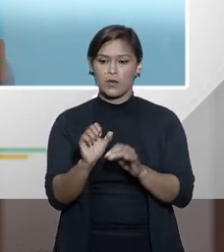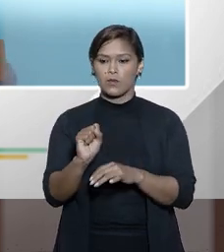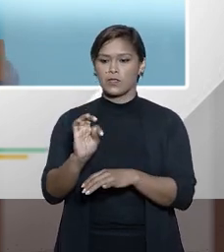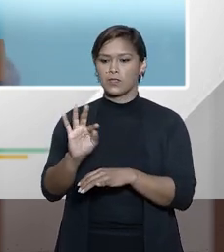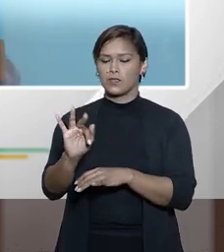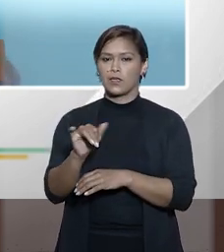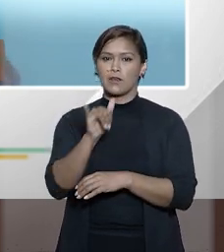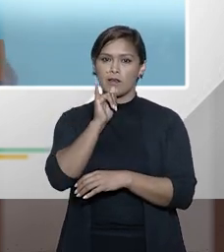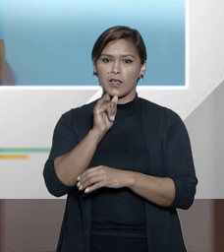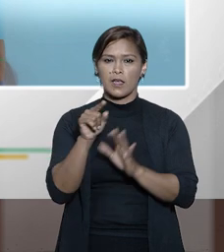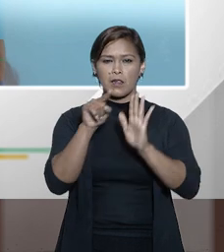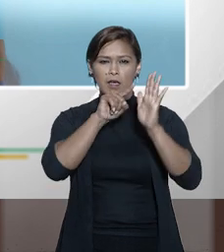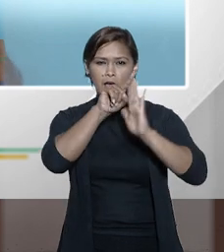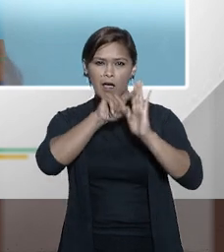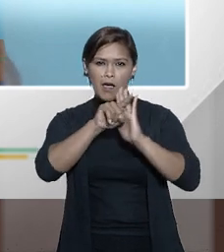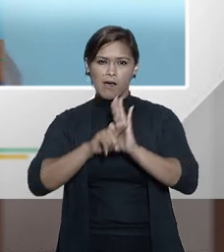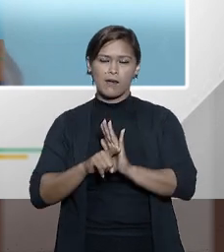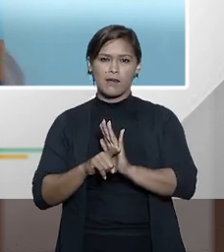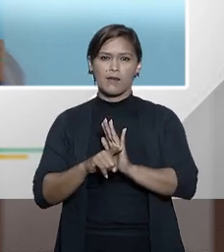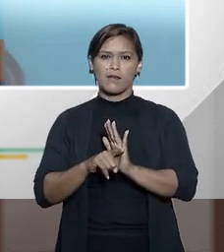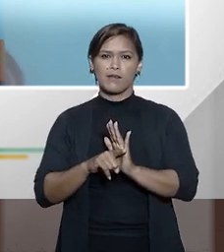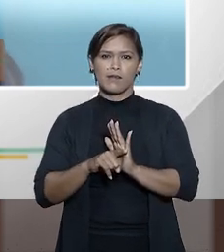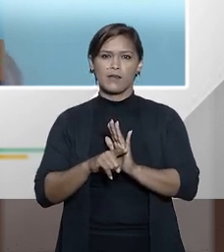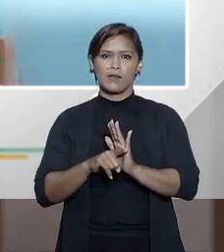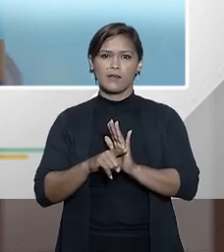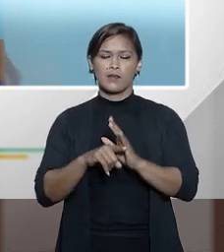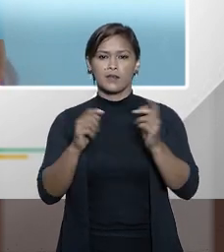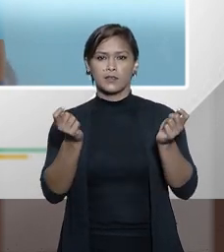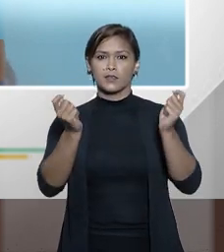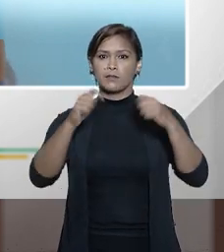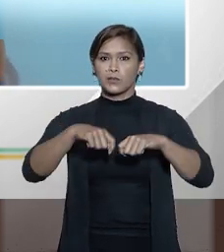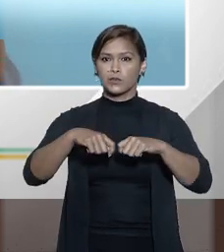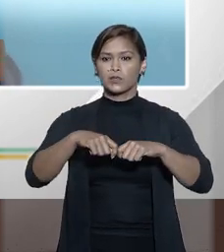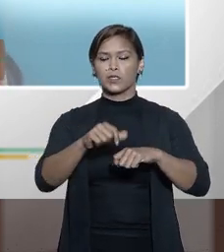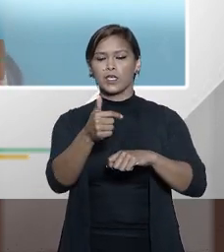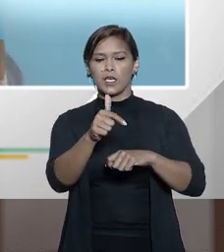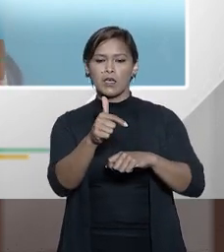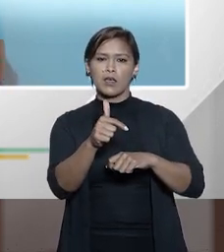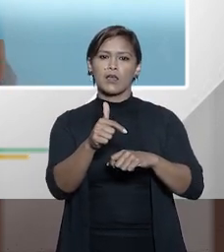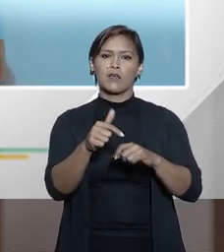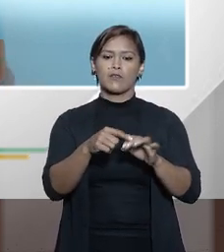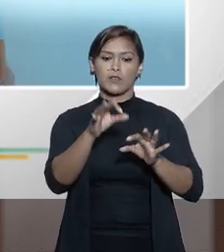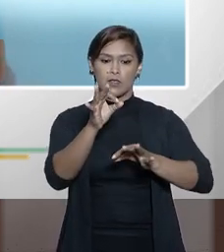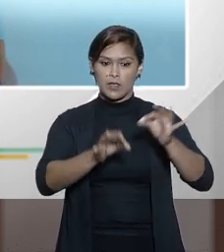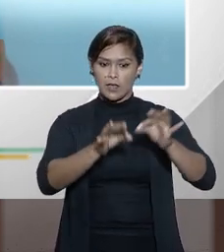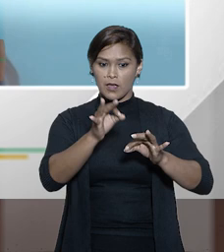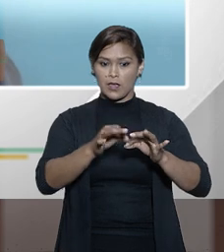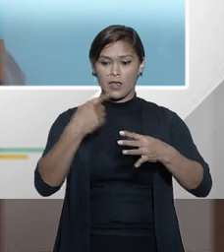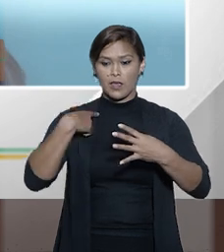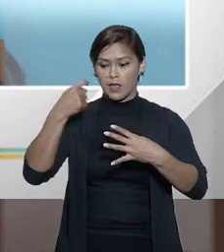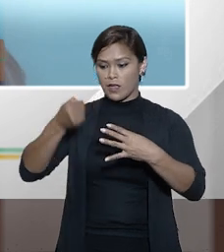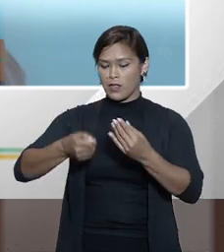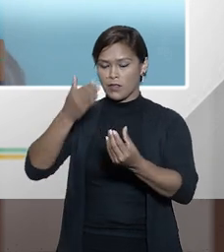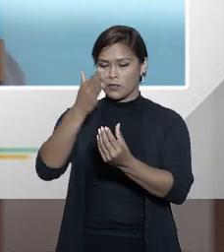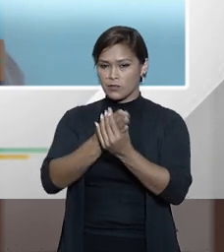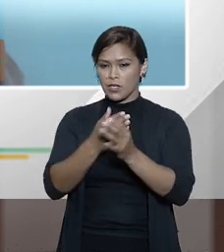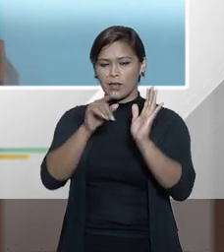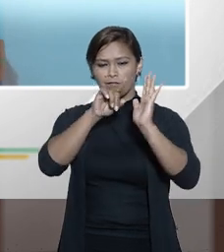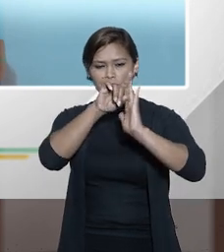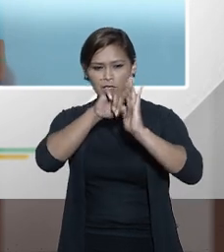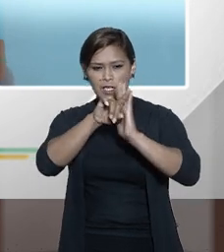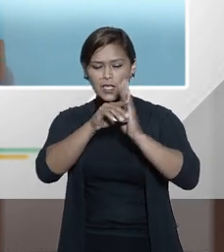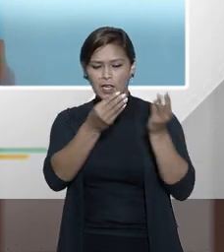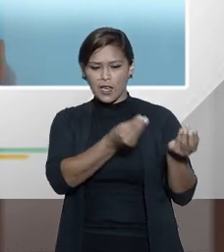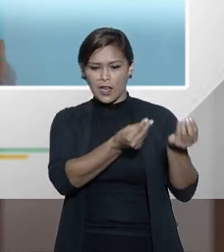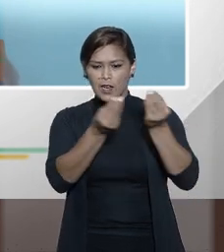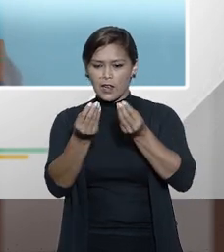supremo por exemplo analisa as condições daquela daquele julgado o supremo